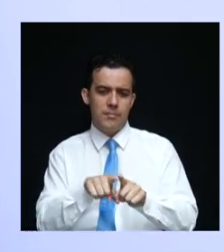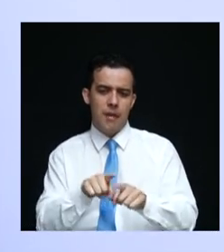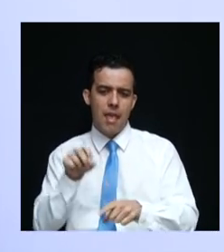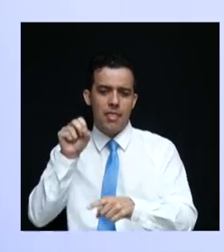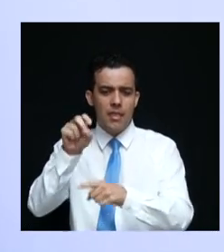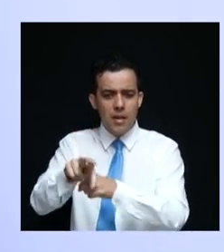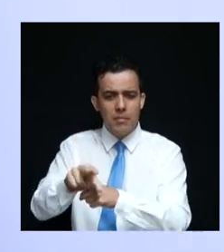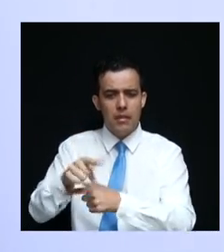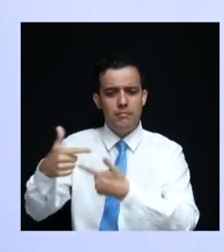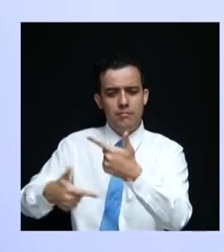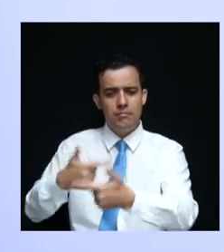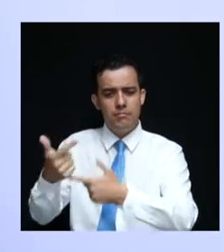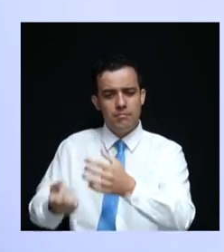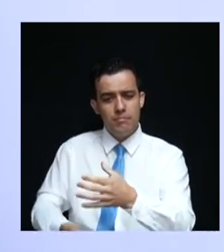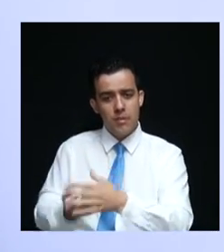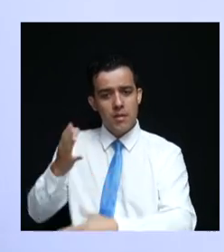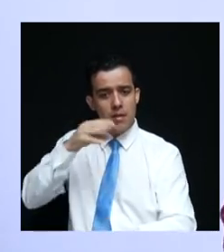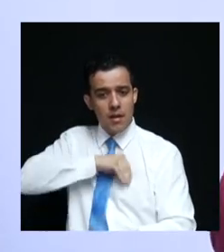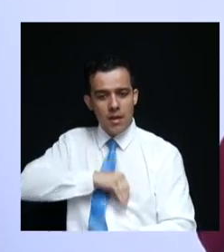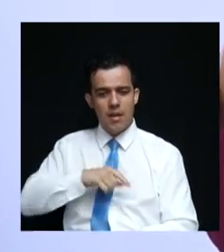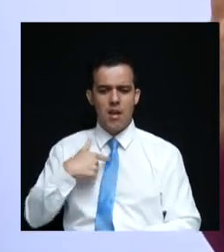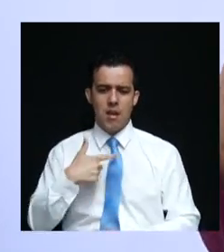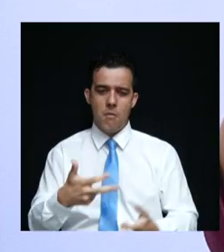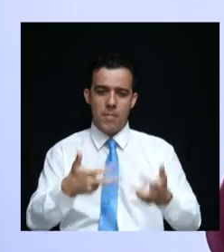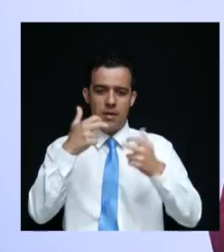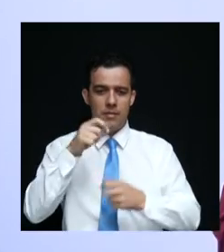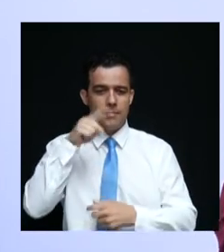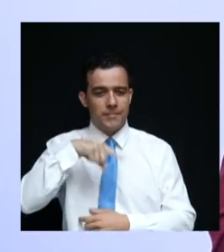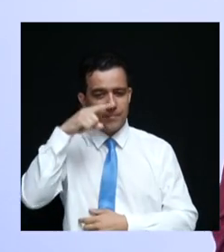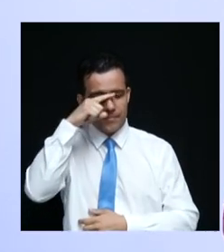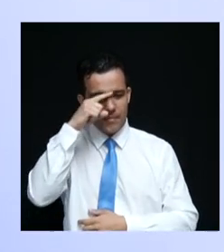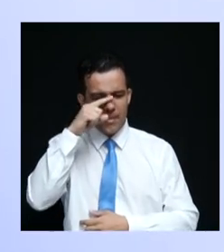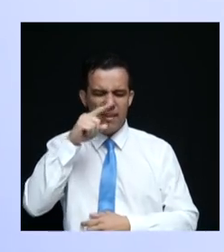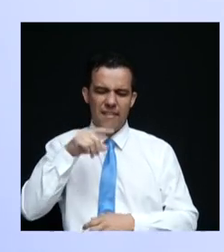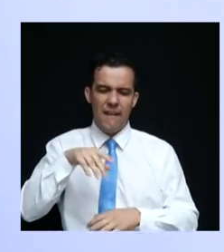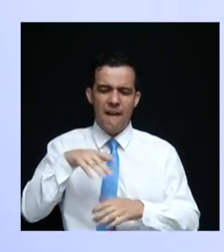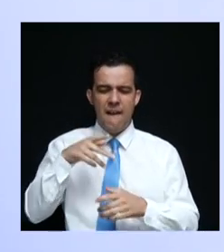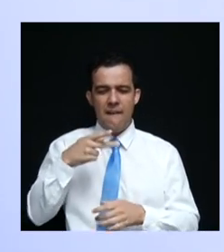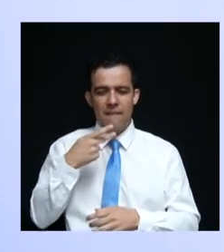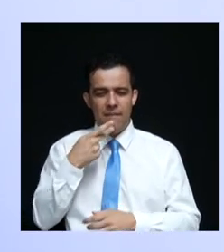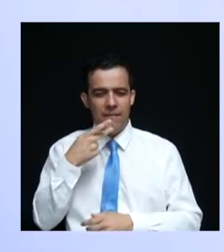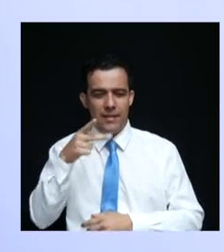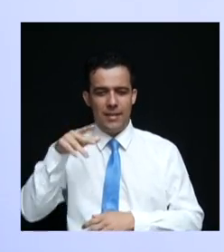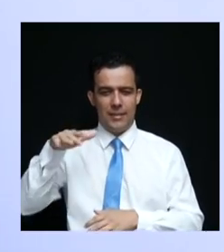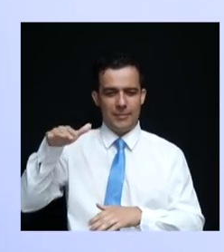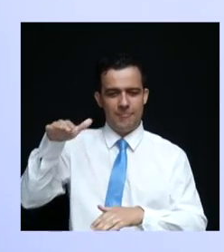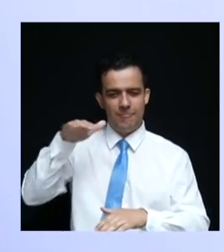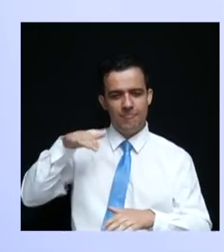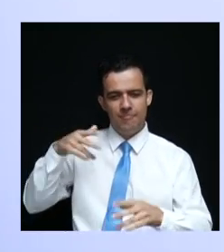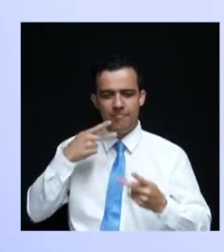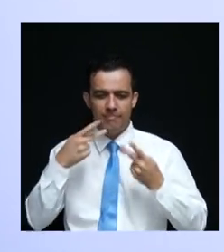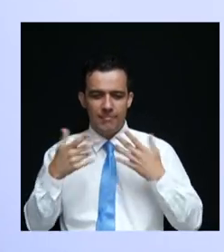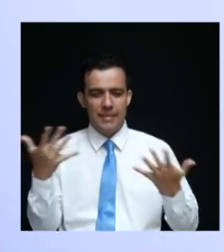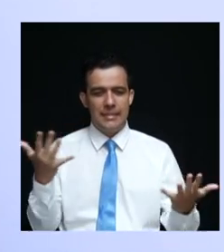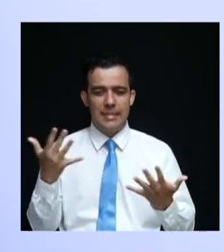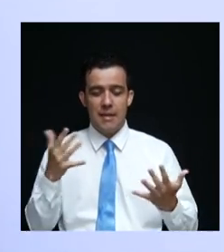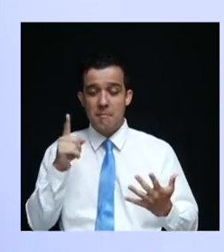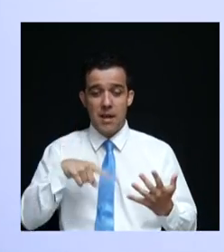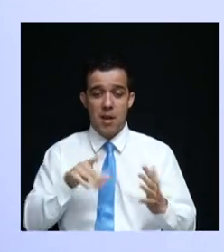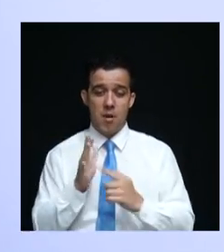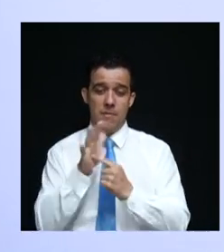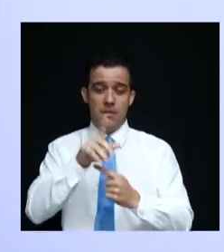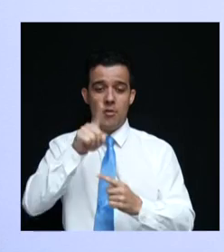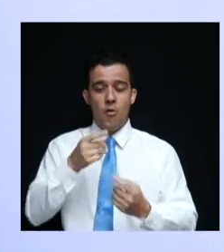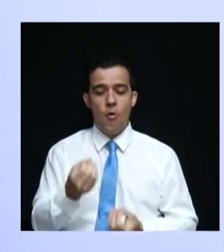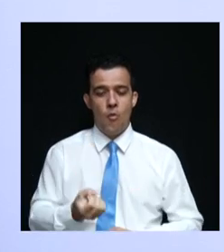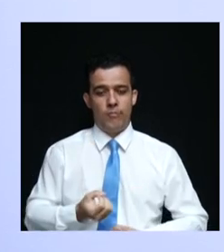eu tenho percebido que o Ronaldo Caiado fala, às vezes, de forma genérica, mas nunca disse como criar emprego e renda aqui